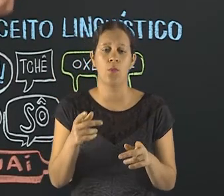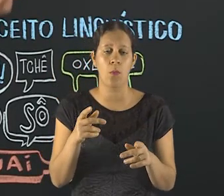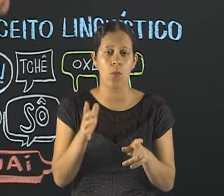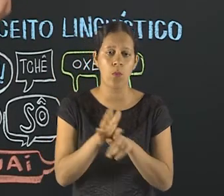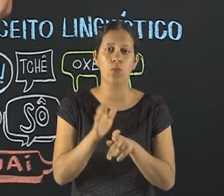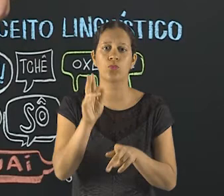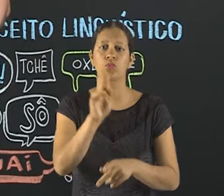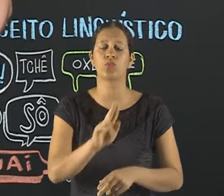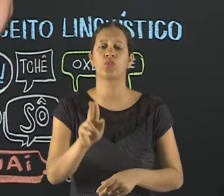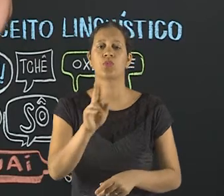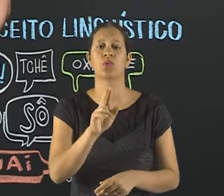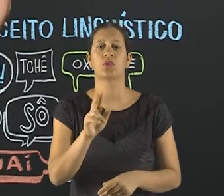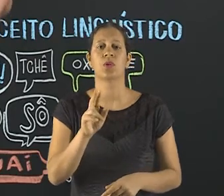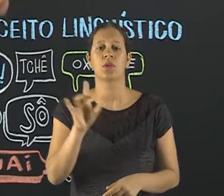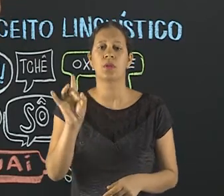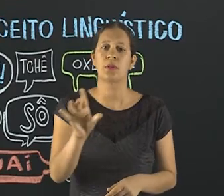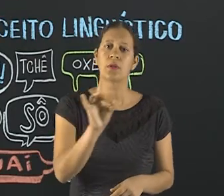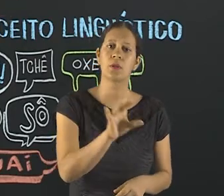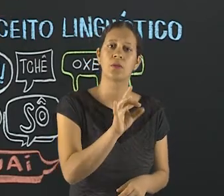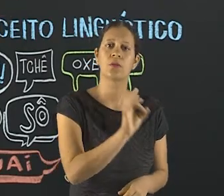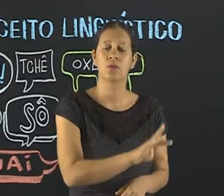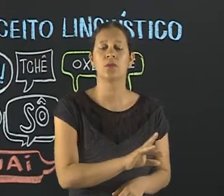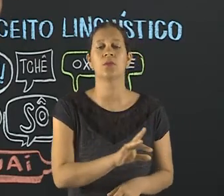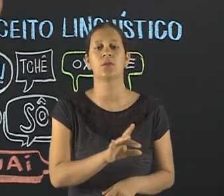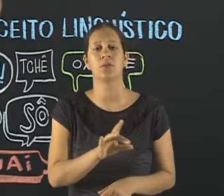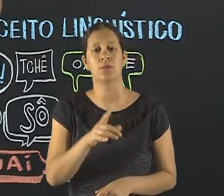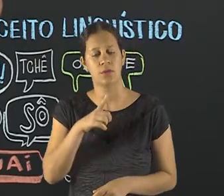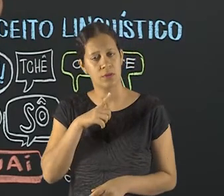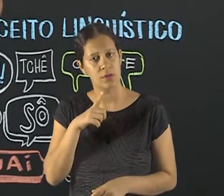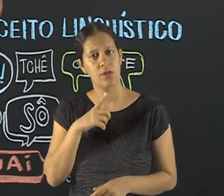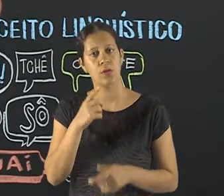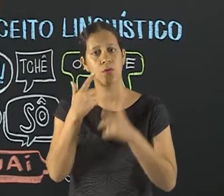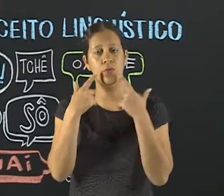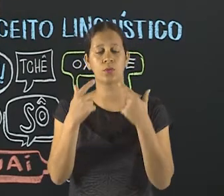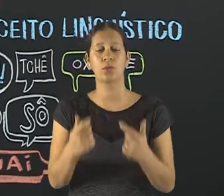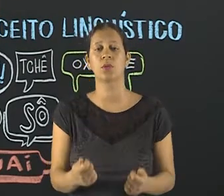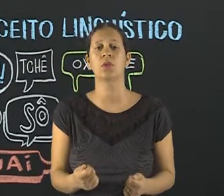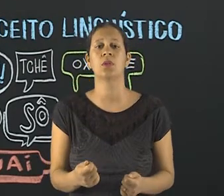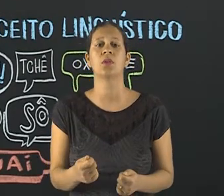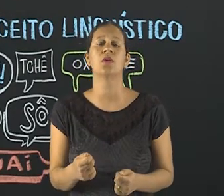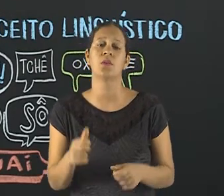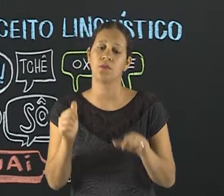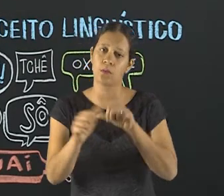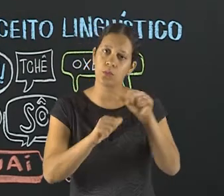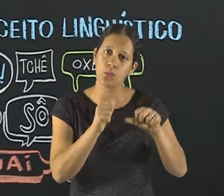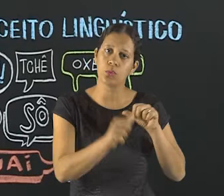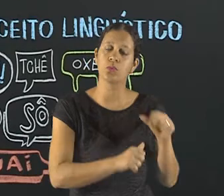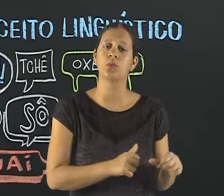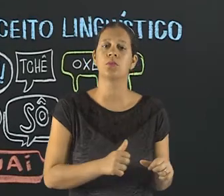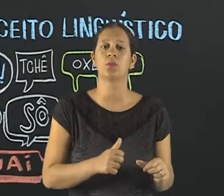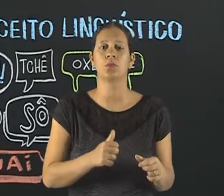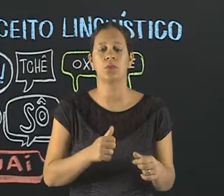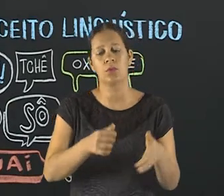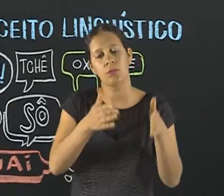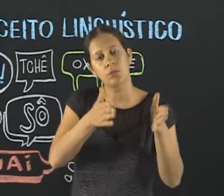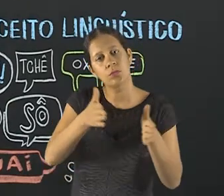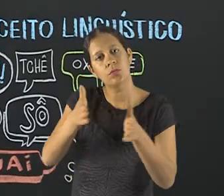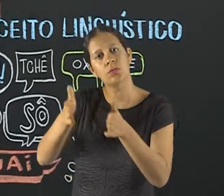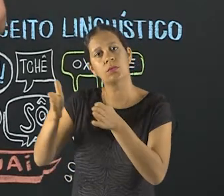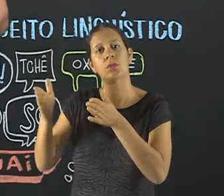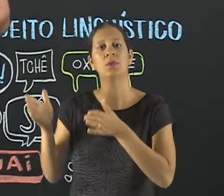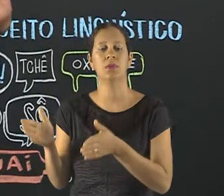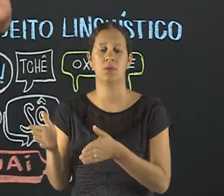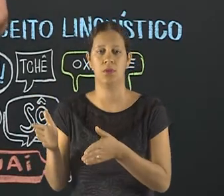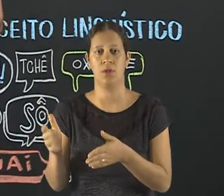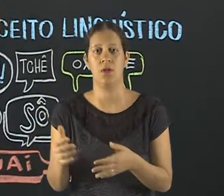próprio uso individual da língua, o ser humano se coloca, ele se põe diante dessa linguagem, ele vai propondo modificações. Ao longo do tempo, essas